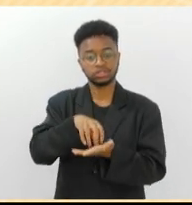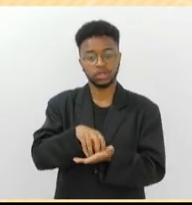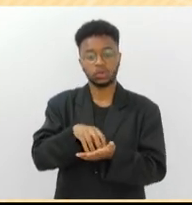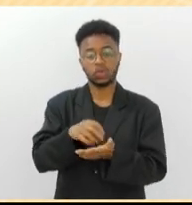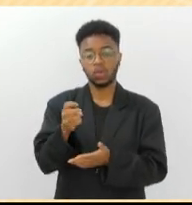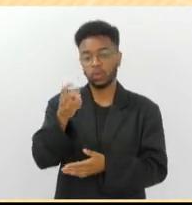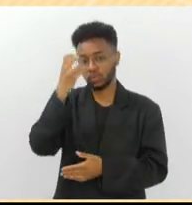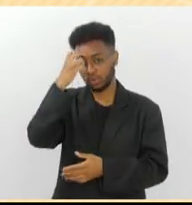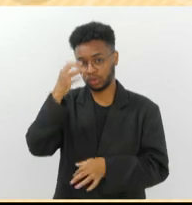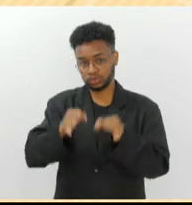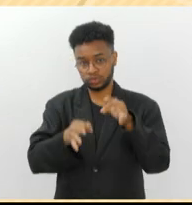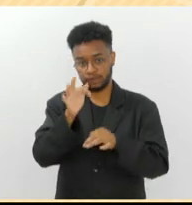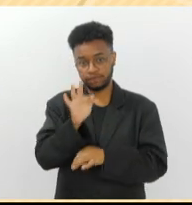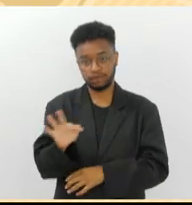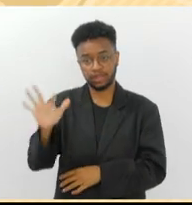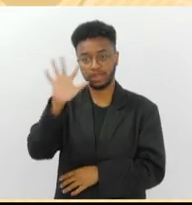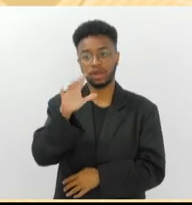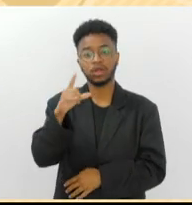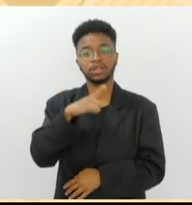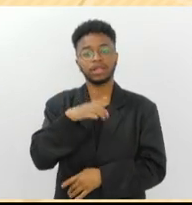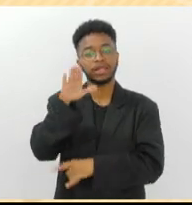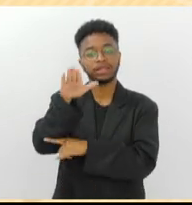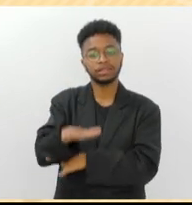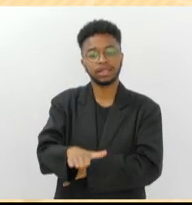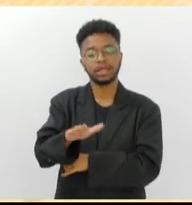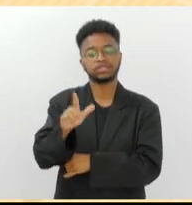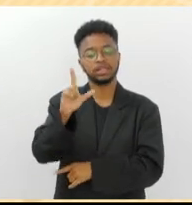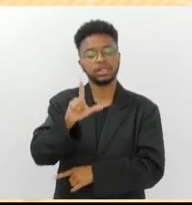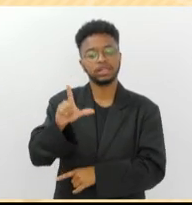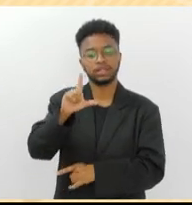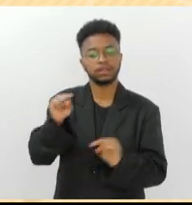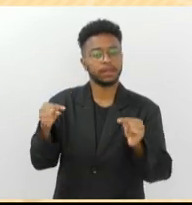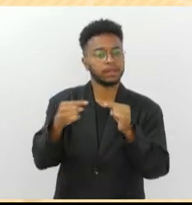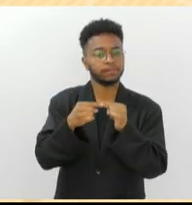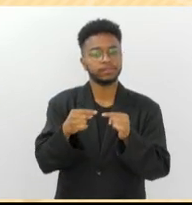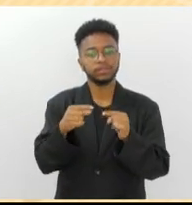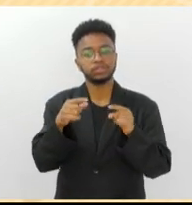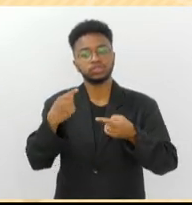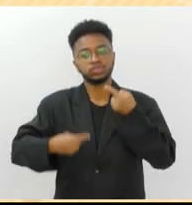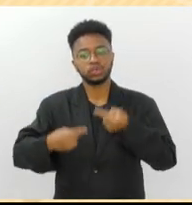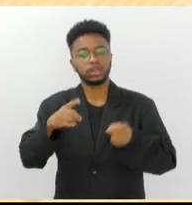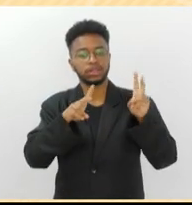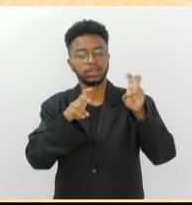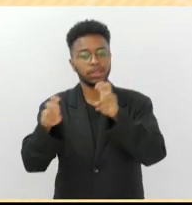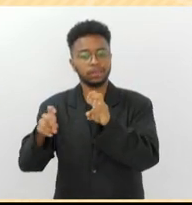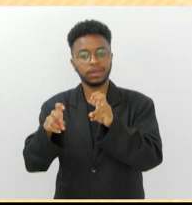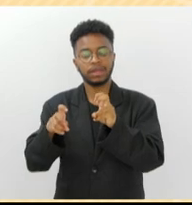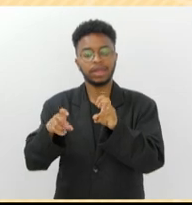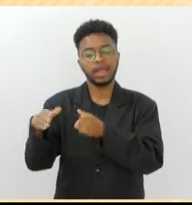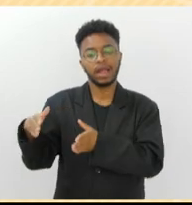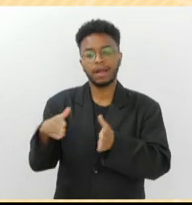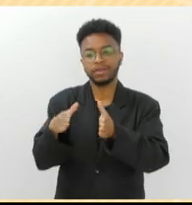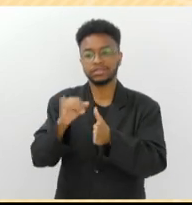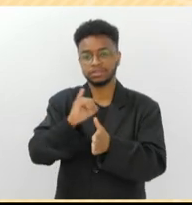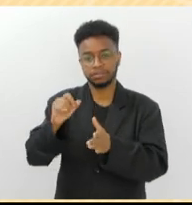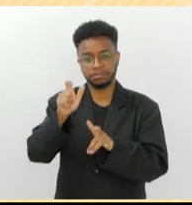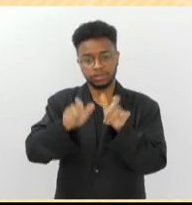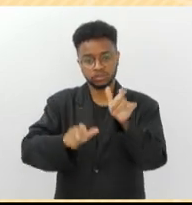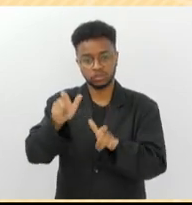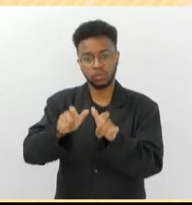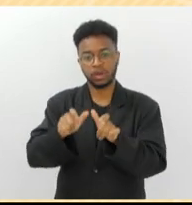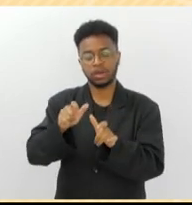Justiça Federal vai proporcionar uma tarde literária, abordando o tema Caminhos para Autores Amadores e